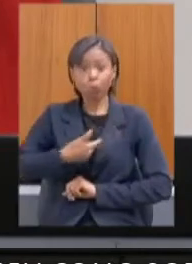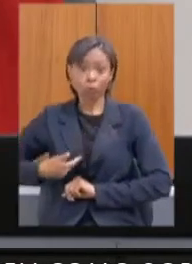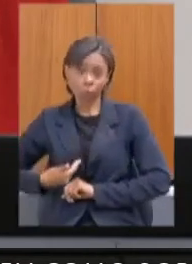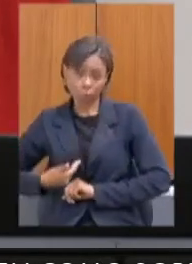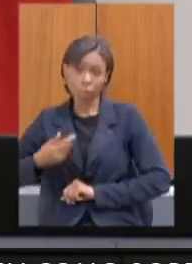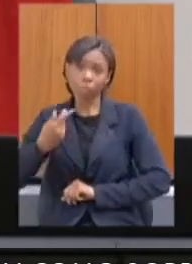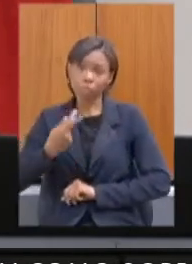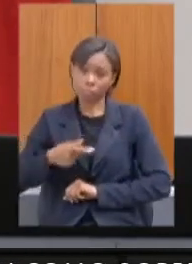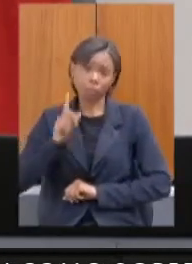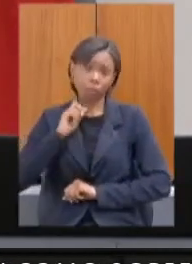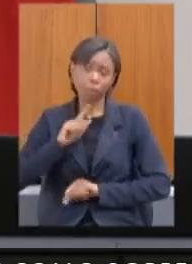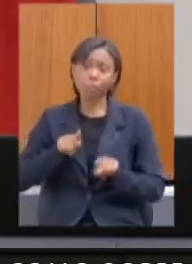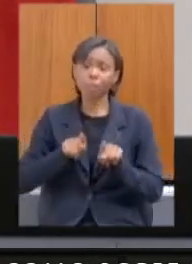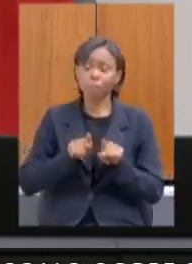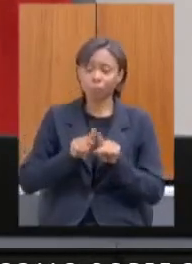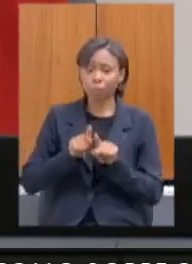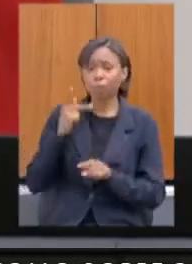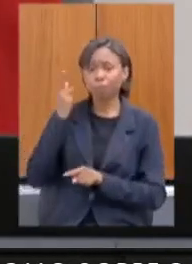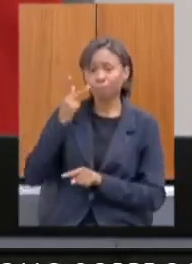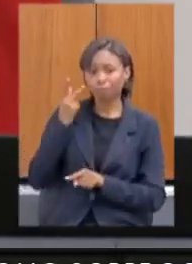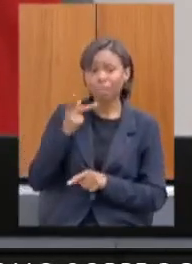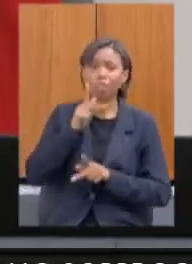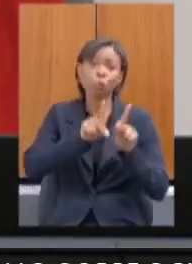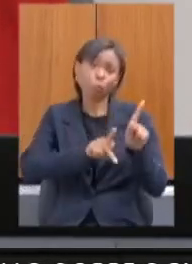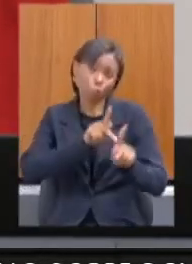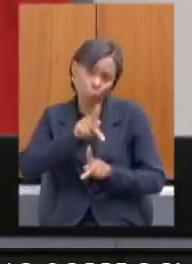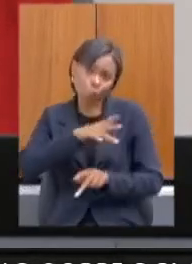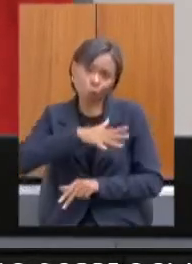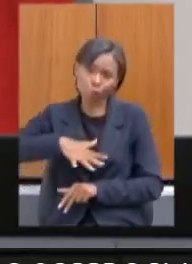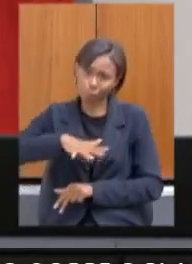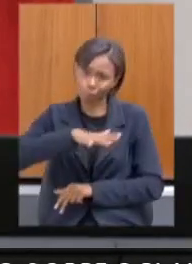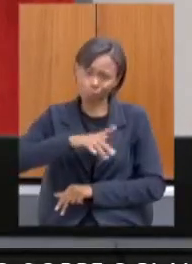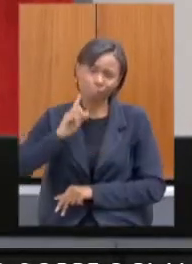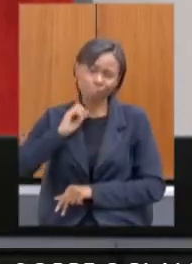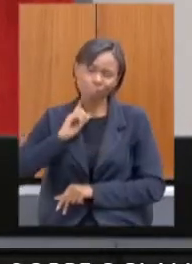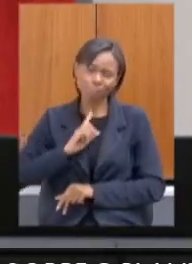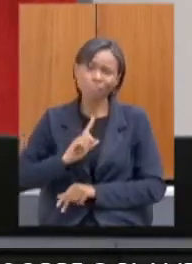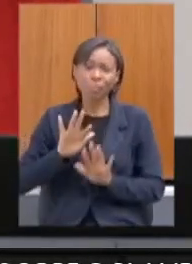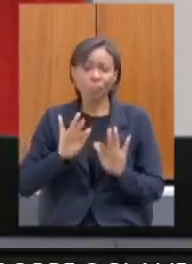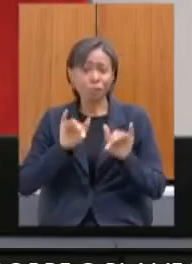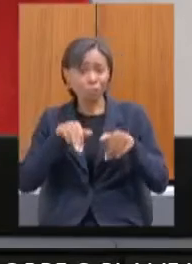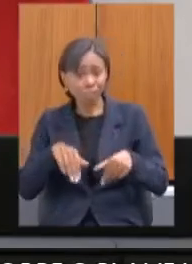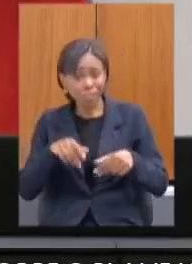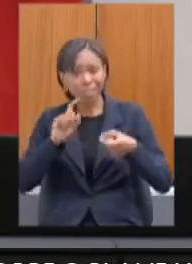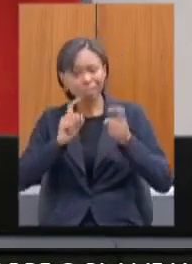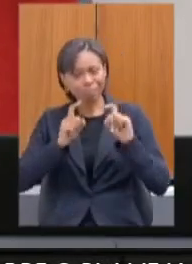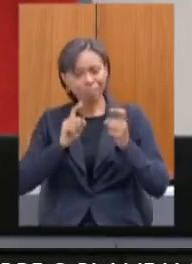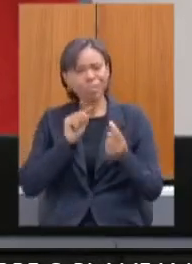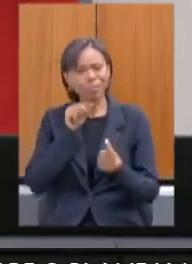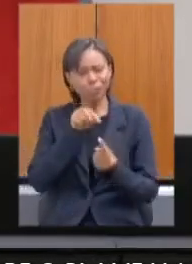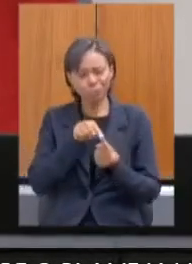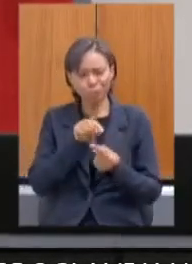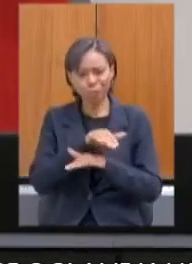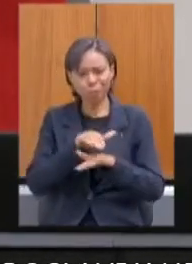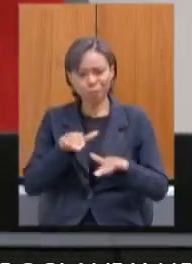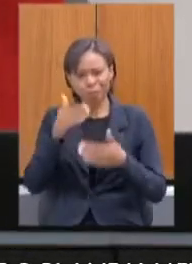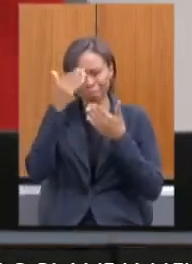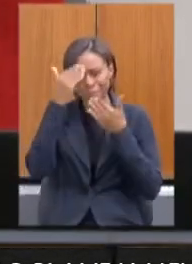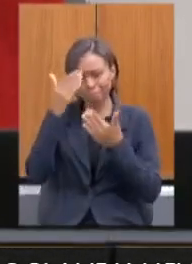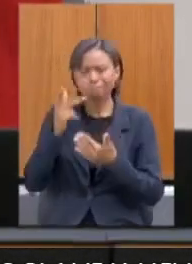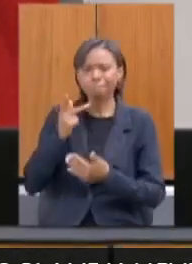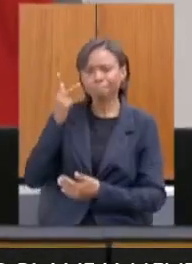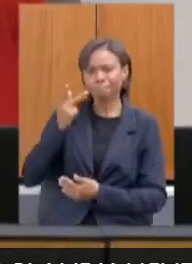parlamentares e para a população, de modo geral, de Minas Gerais. Cumprida a finalidade da reunião, a presidência agradece a presença dos